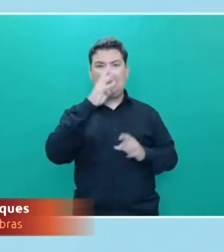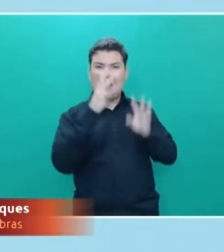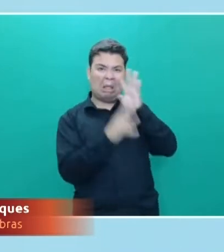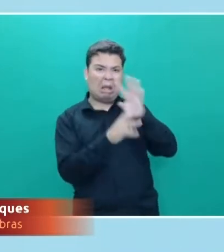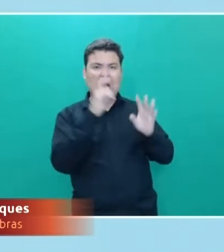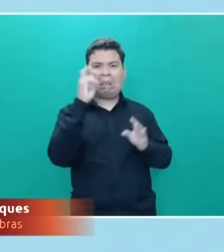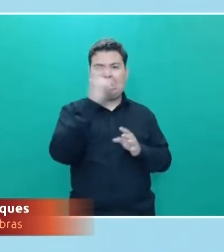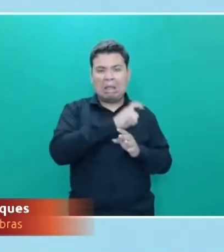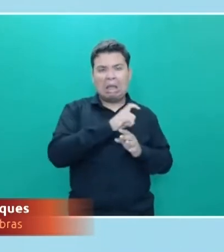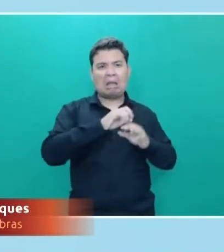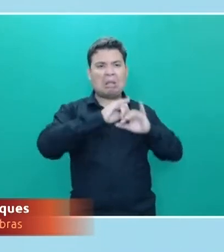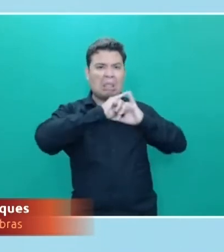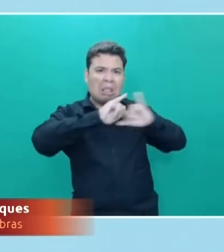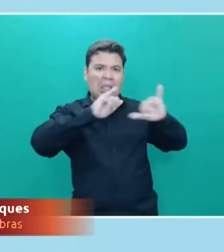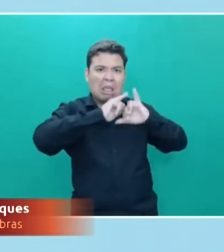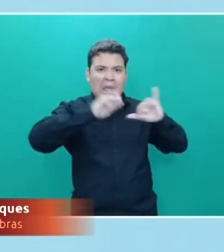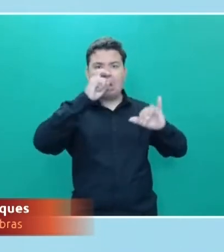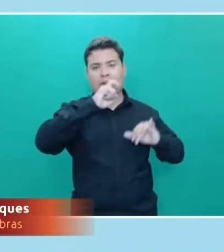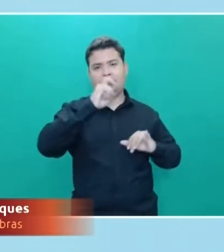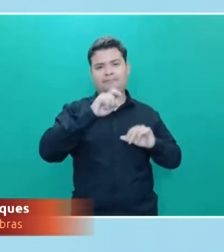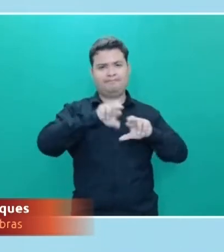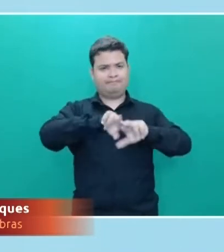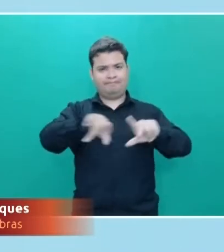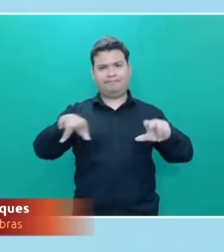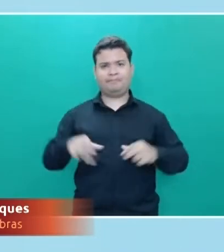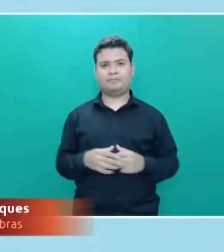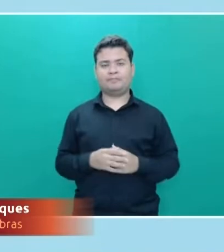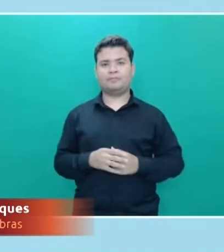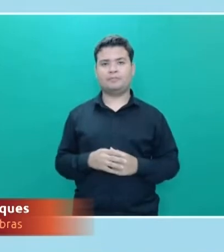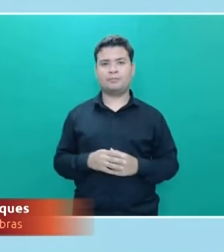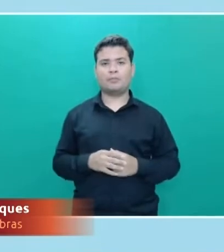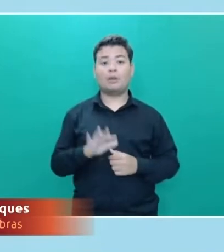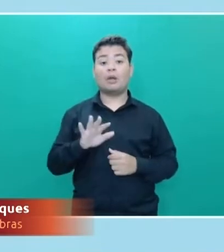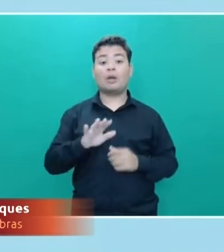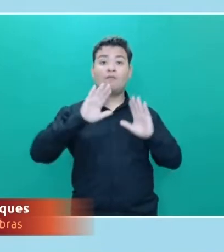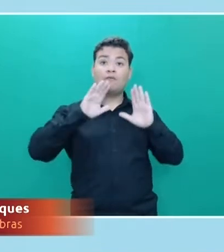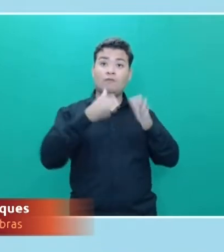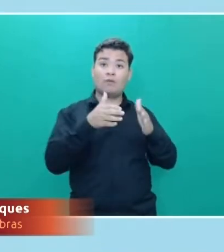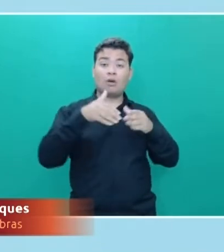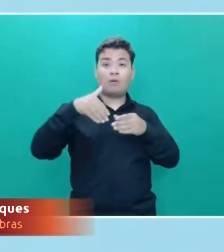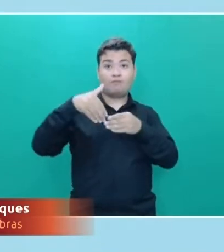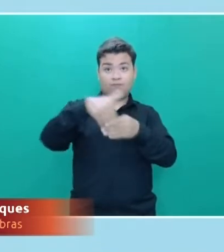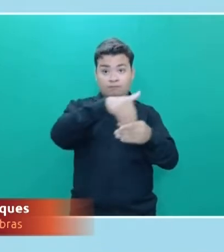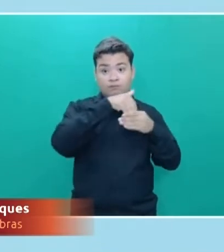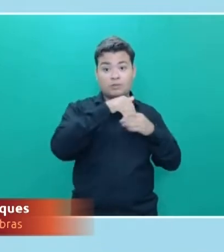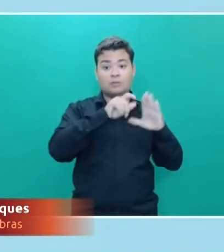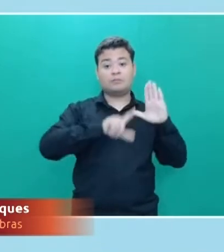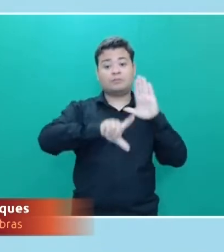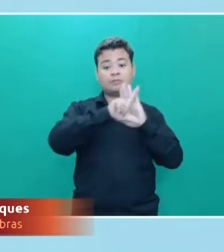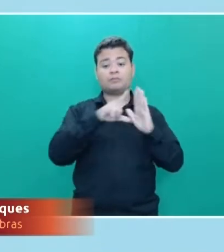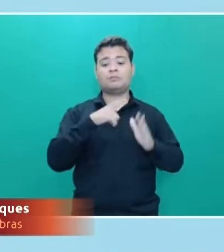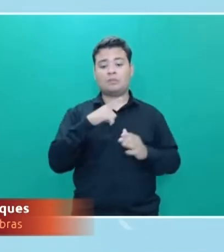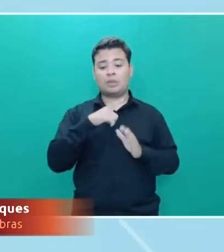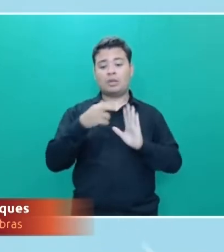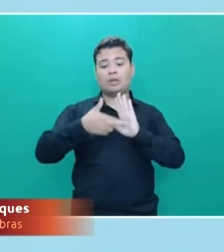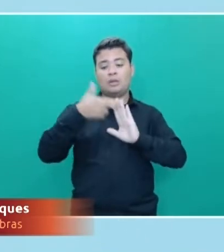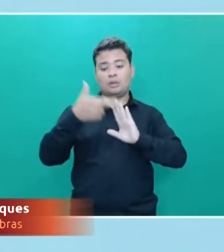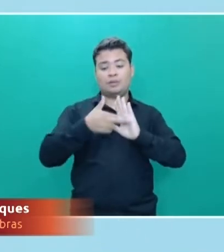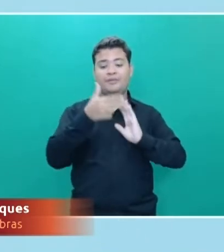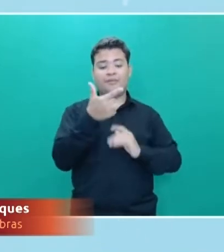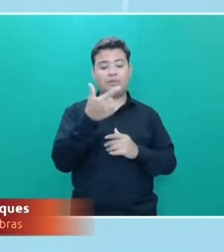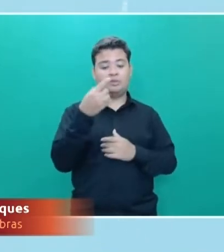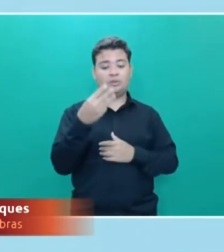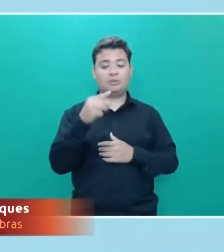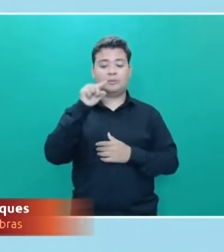Agora, quando nós falamos em legislação eleitoral, a resolução número 23.610